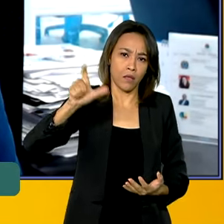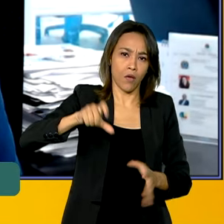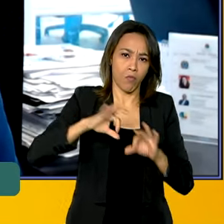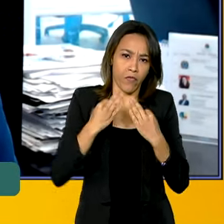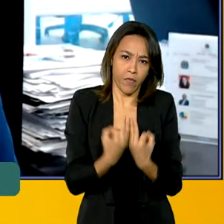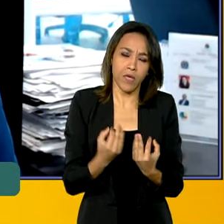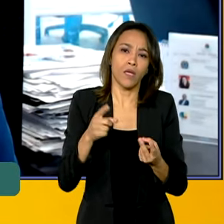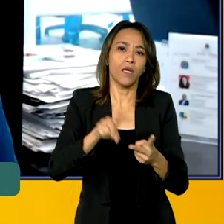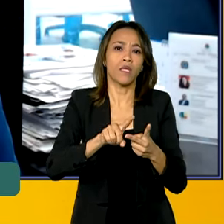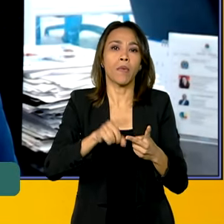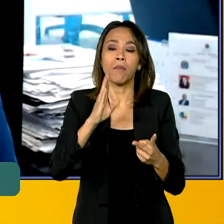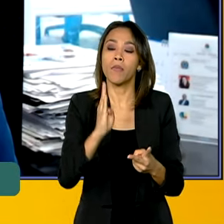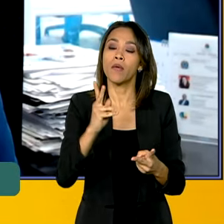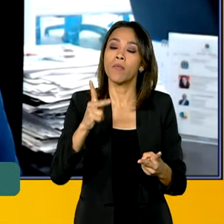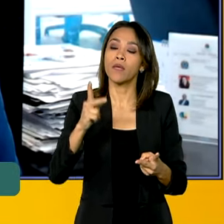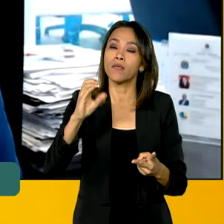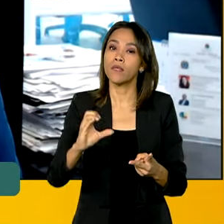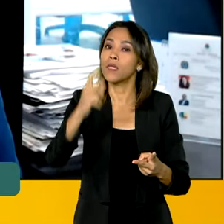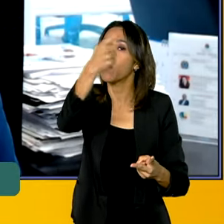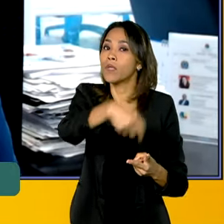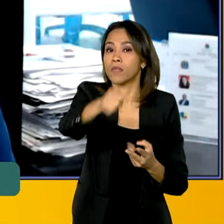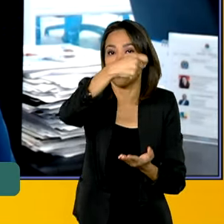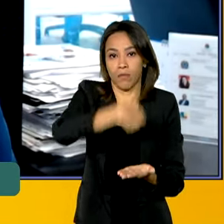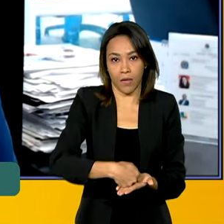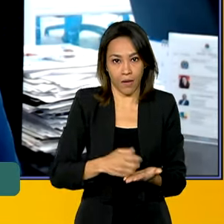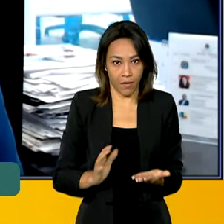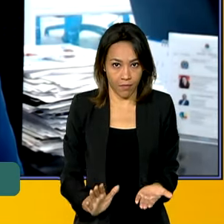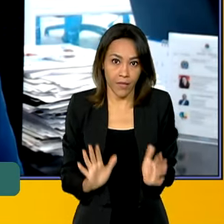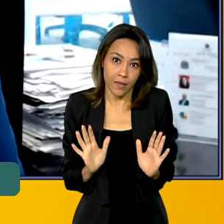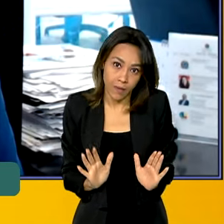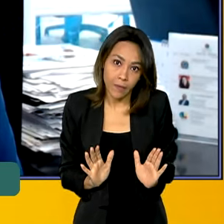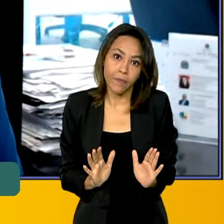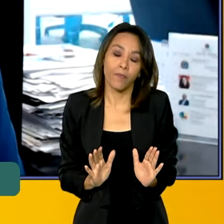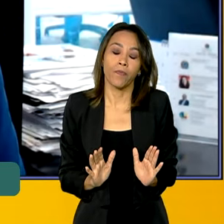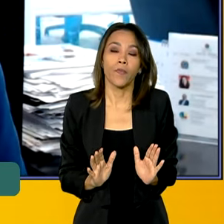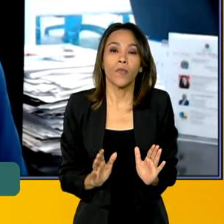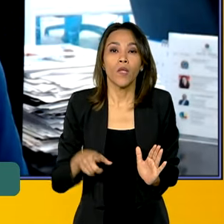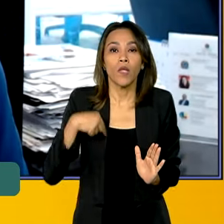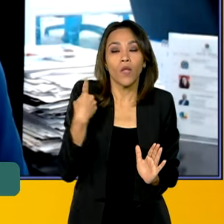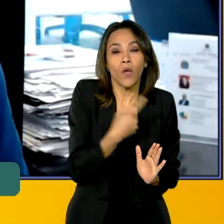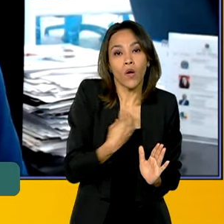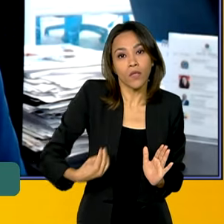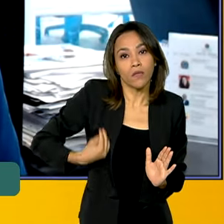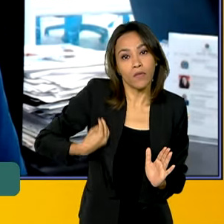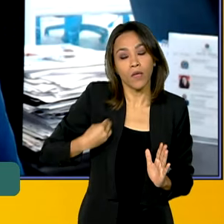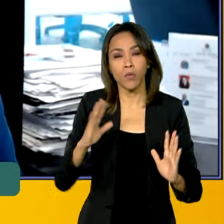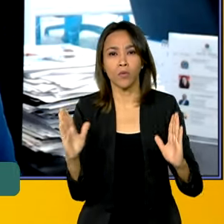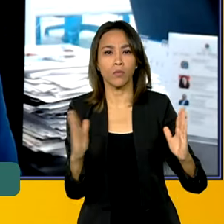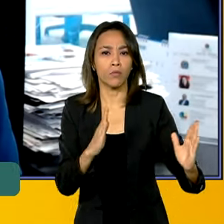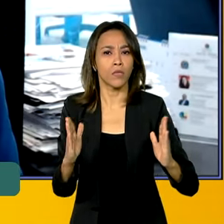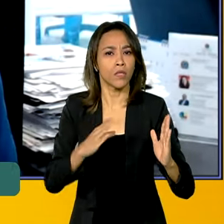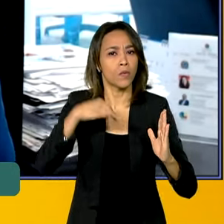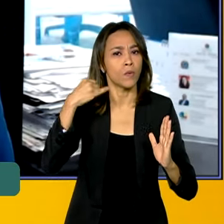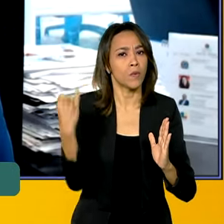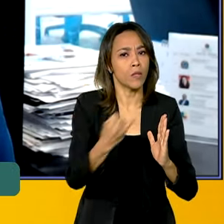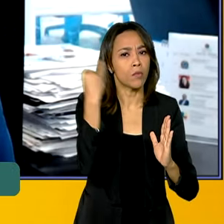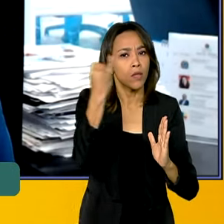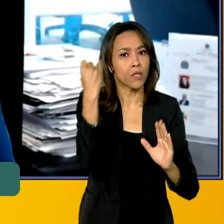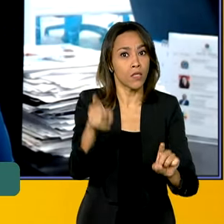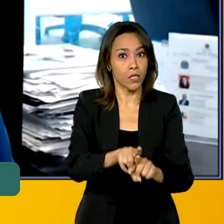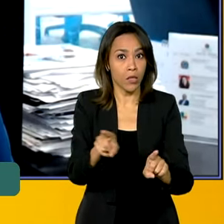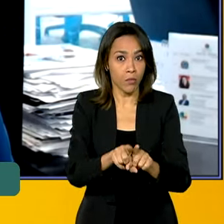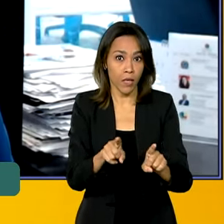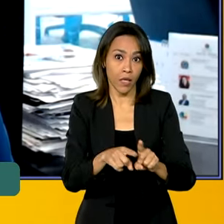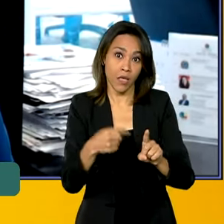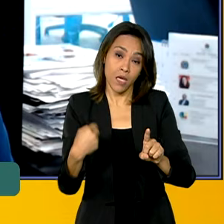BPC do pagamento da parcela. Então, Roberto, nós vivemos um momento muito importante. Fora a seleção do Minha